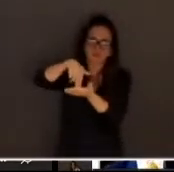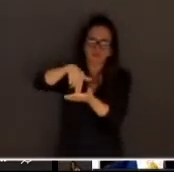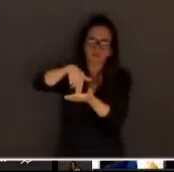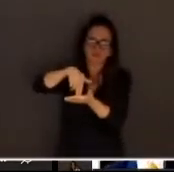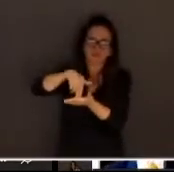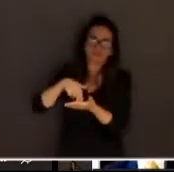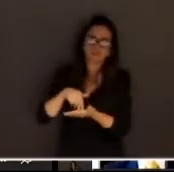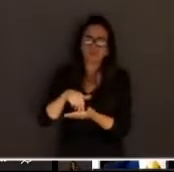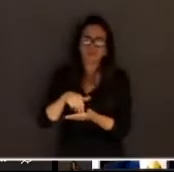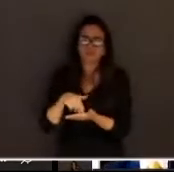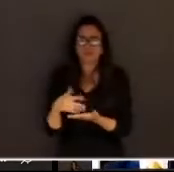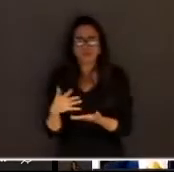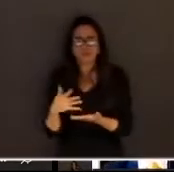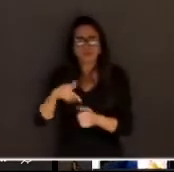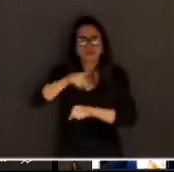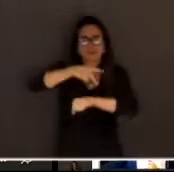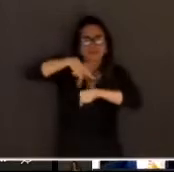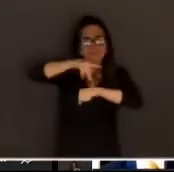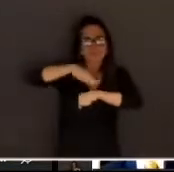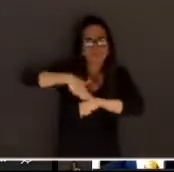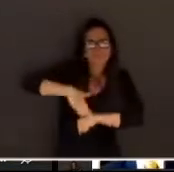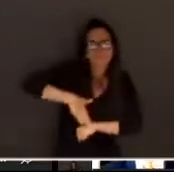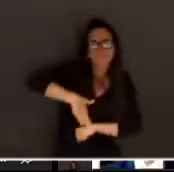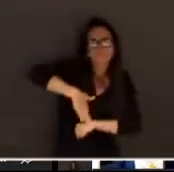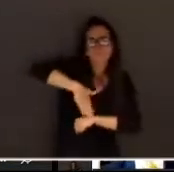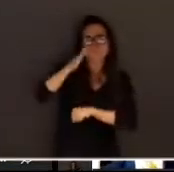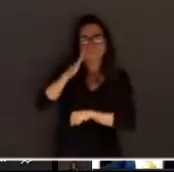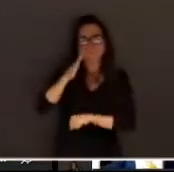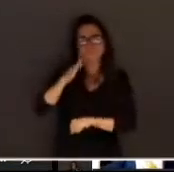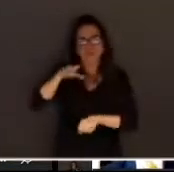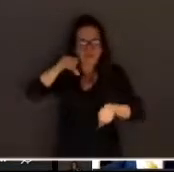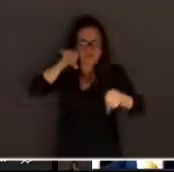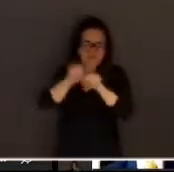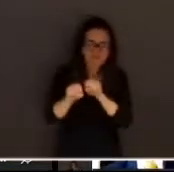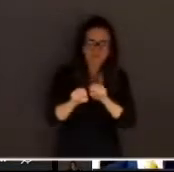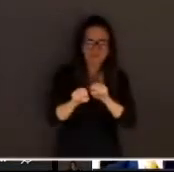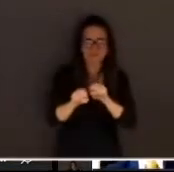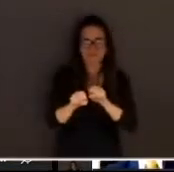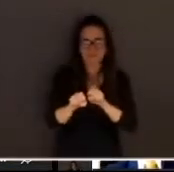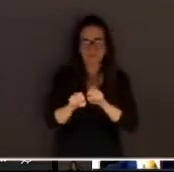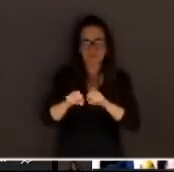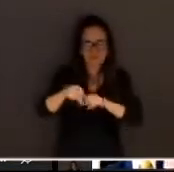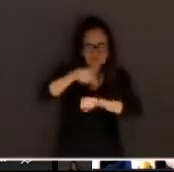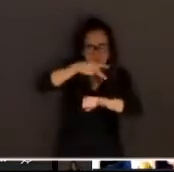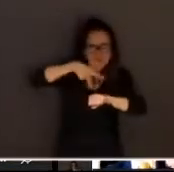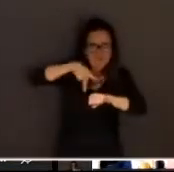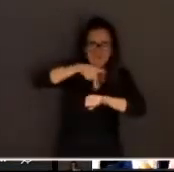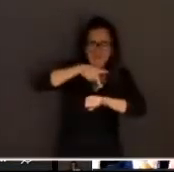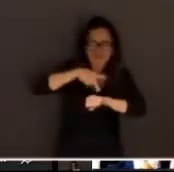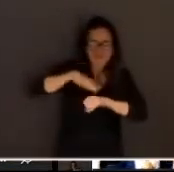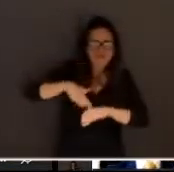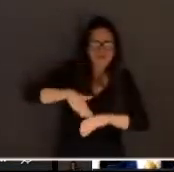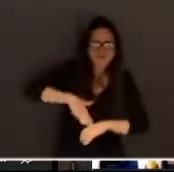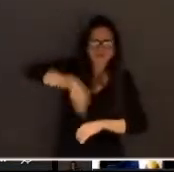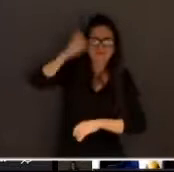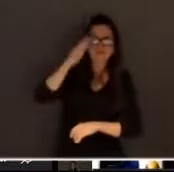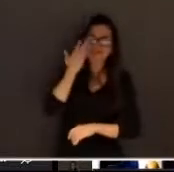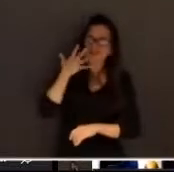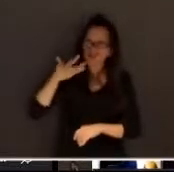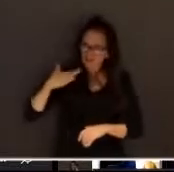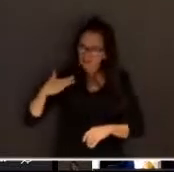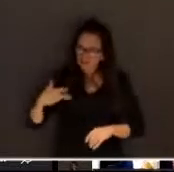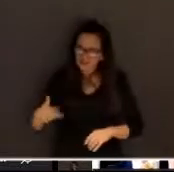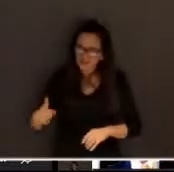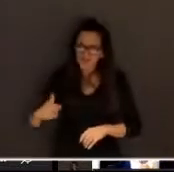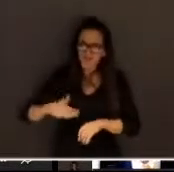de sendo um dos países que mais mata. Um dos países que mais mata criança, um dos países